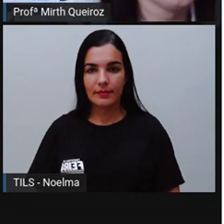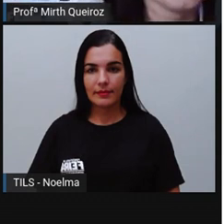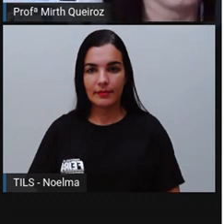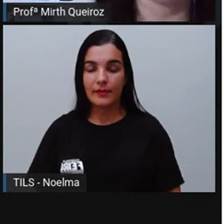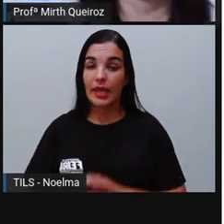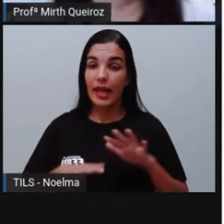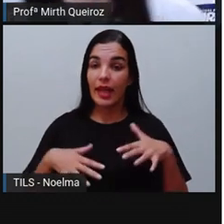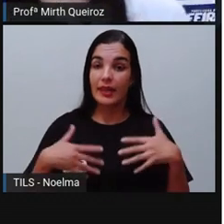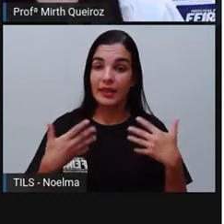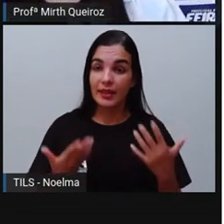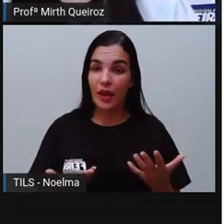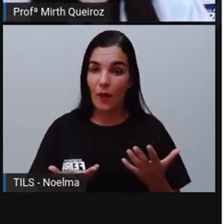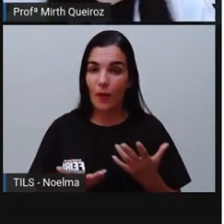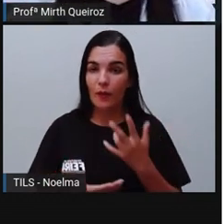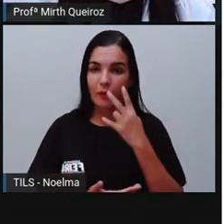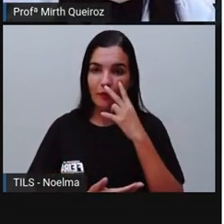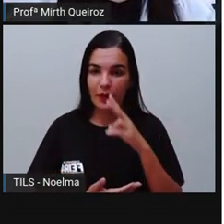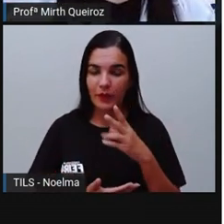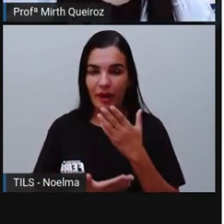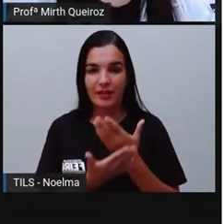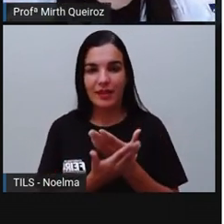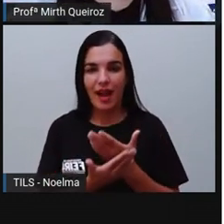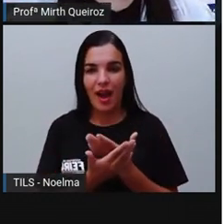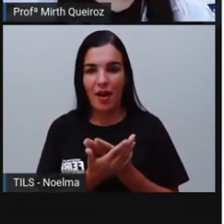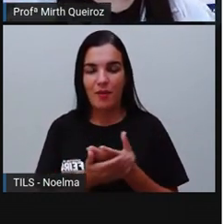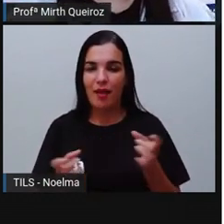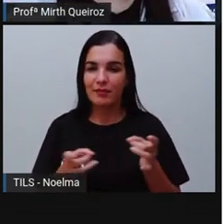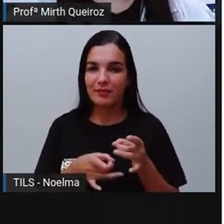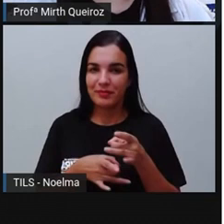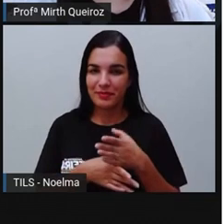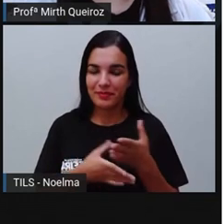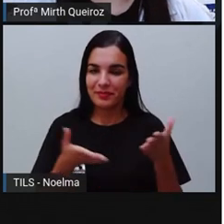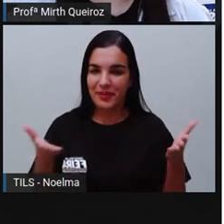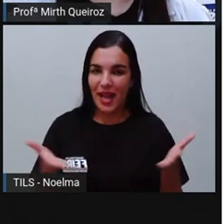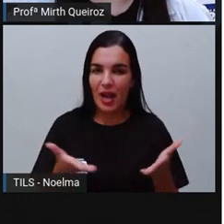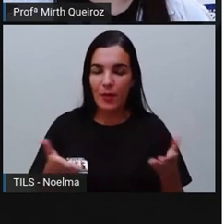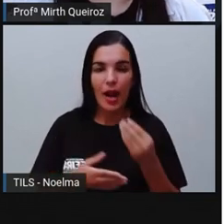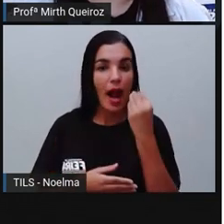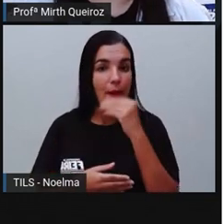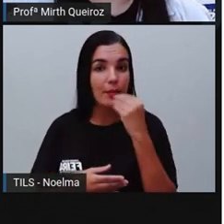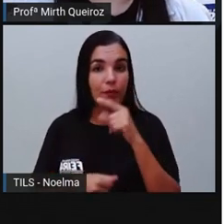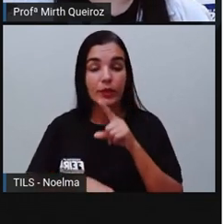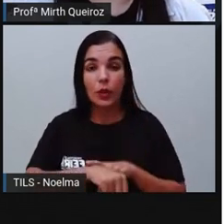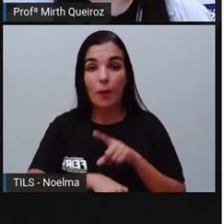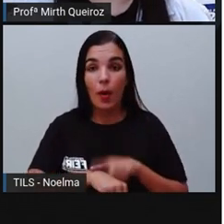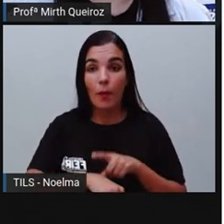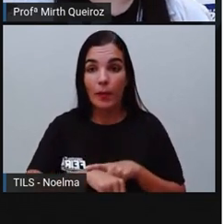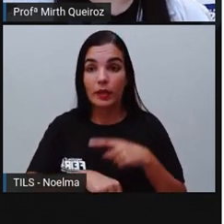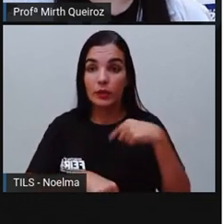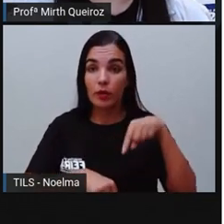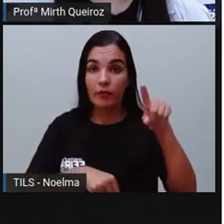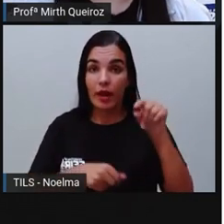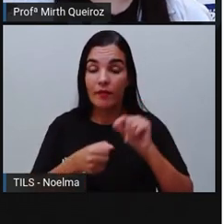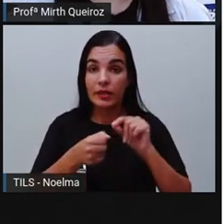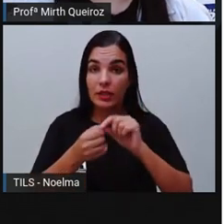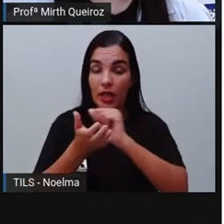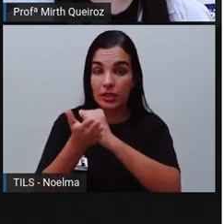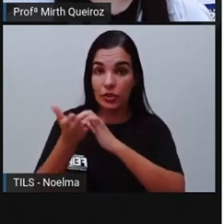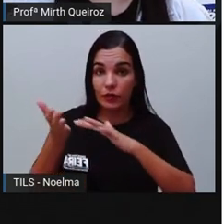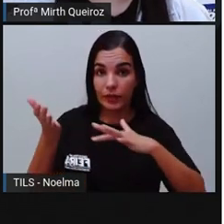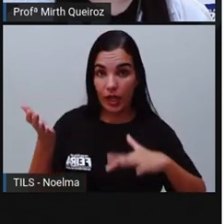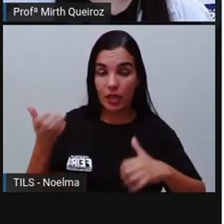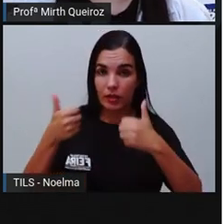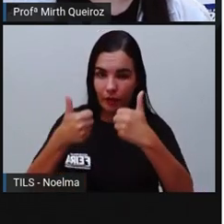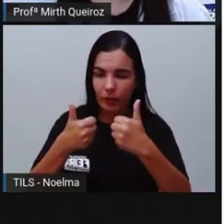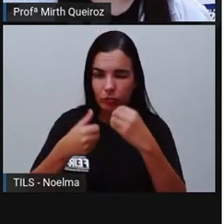Bom, galerinha, a nossa aula vai ficando por aqui. Aproveitem esse momento aí já para fazer as atividades de vocês